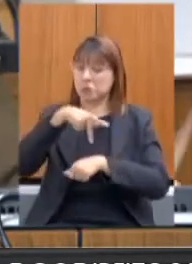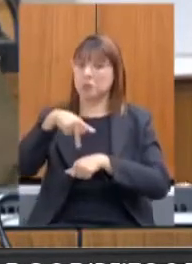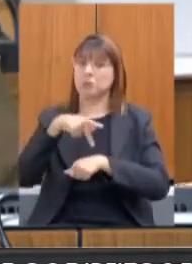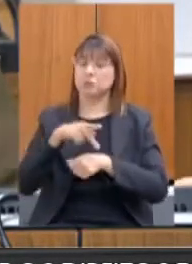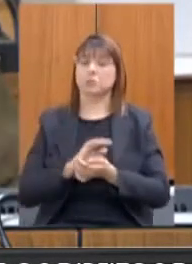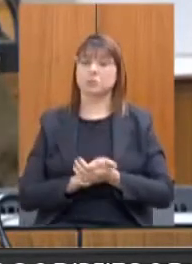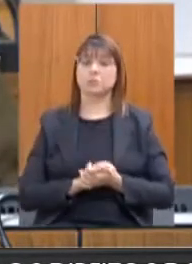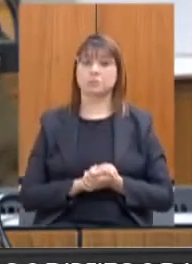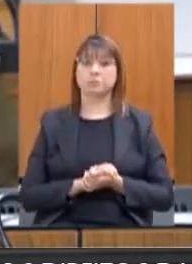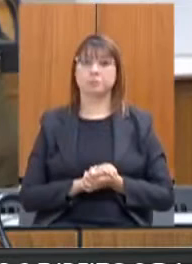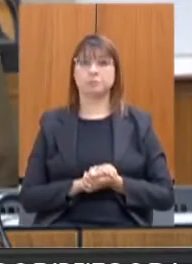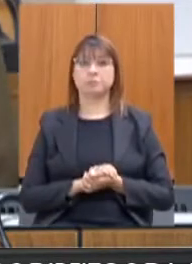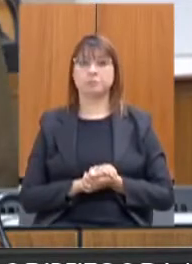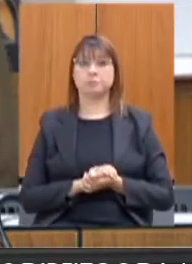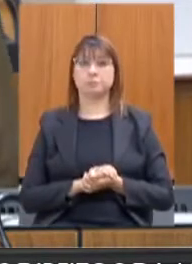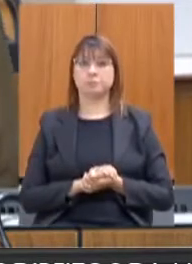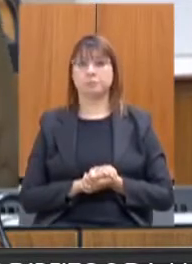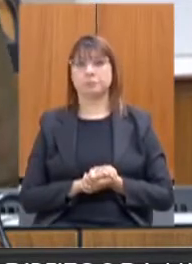Por favor.